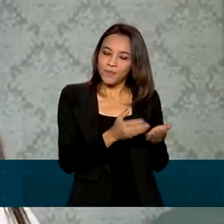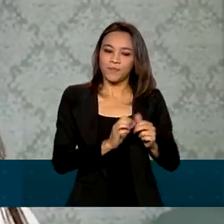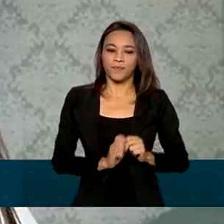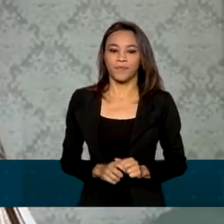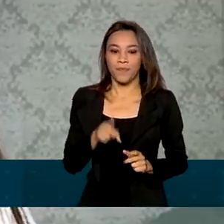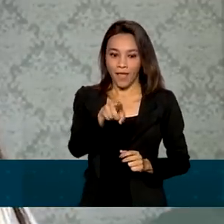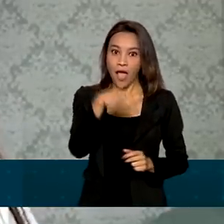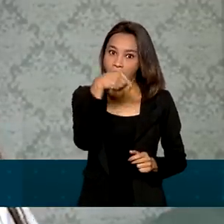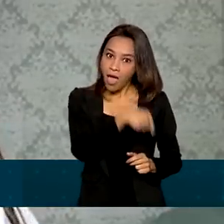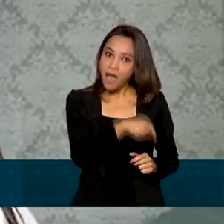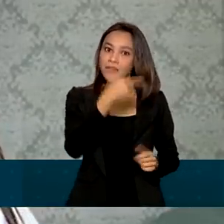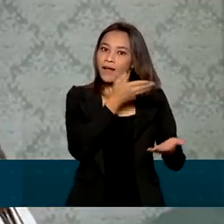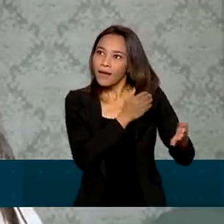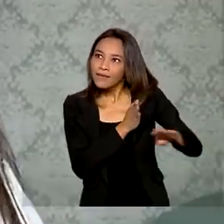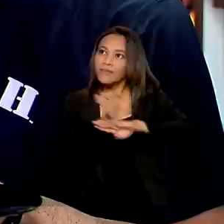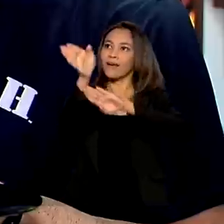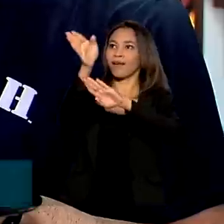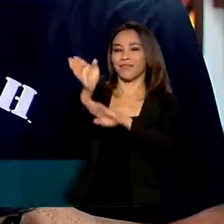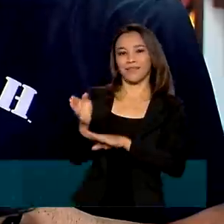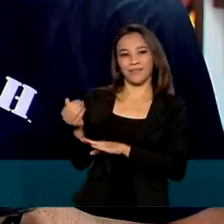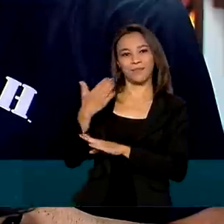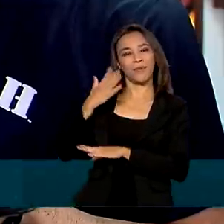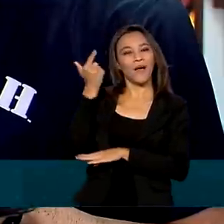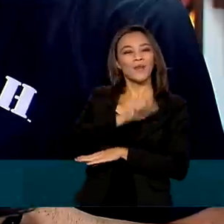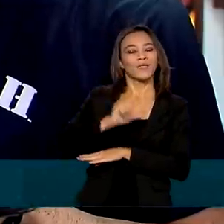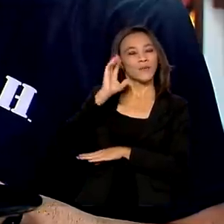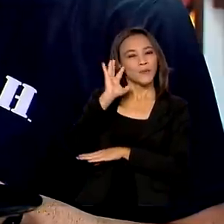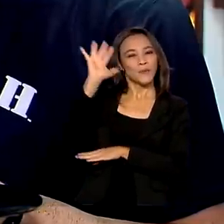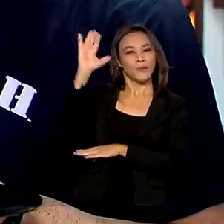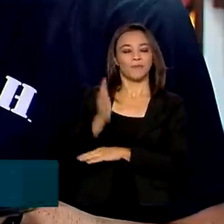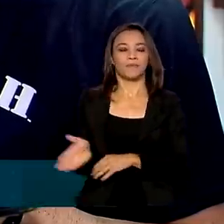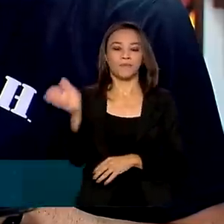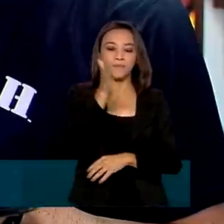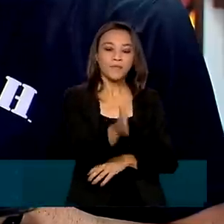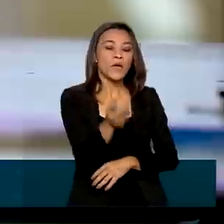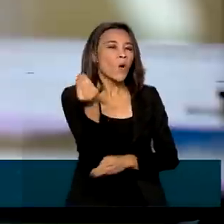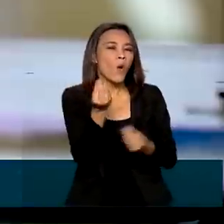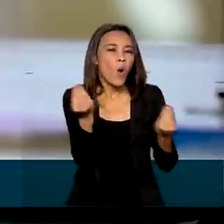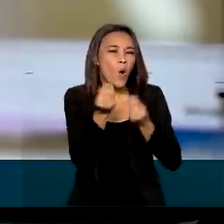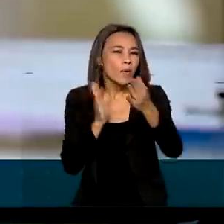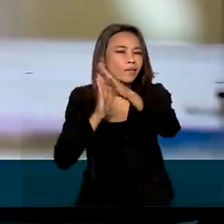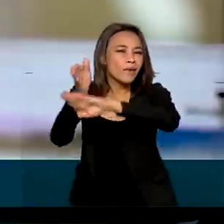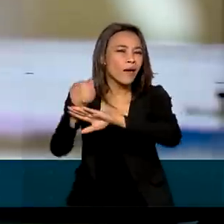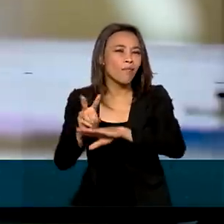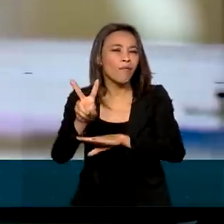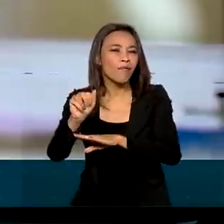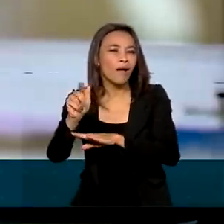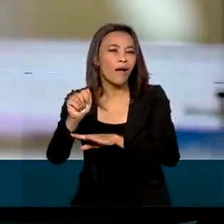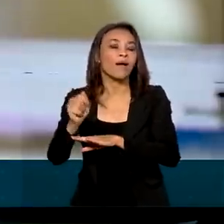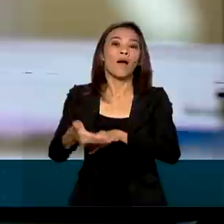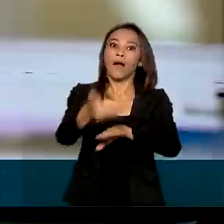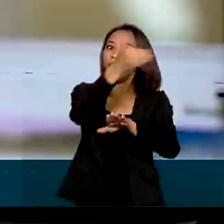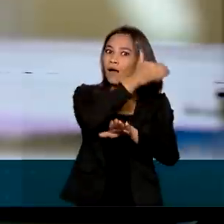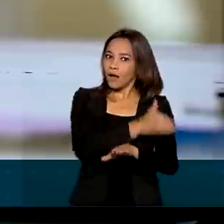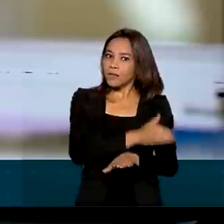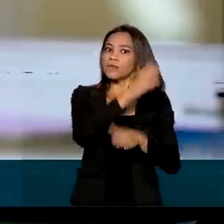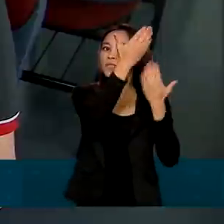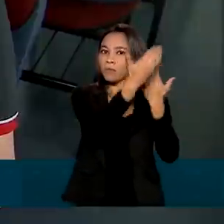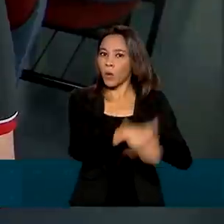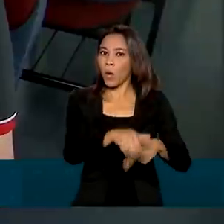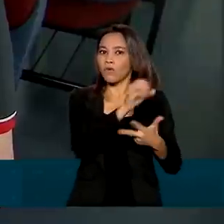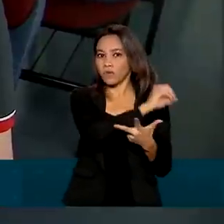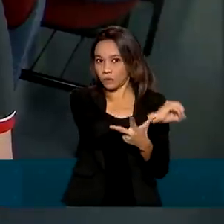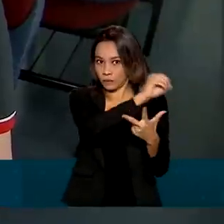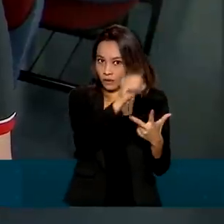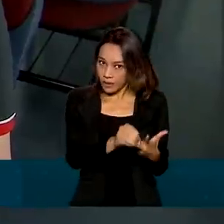porta de entrada para a realização do meu sonho. Para concorrer a uma vaga, o estudante precisa ter feito as provas do último Enem e